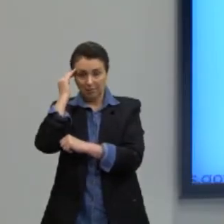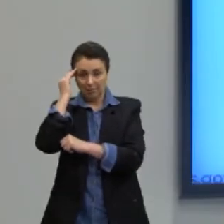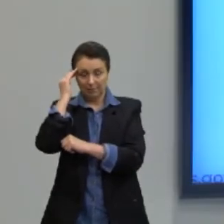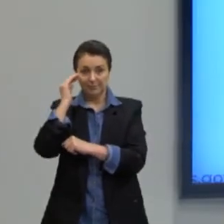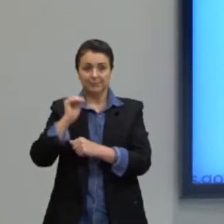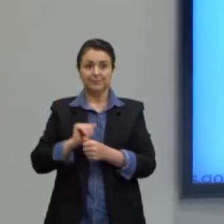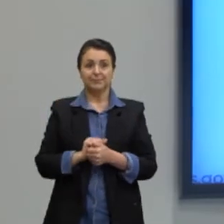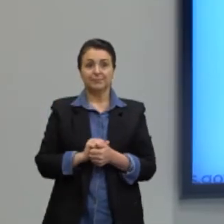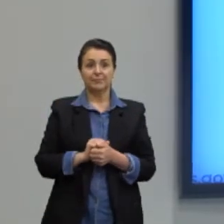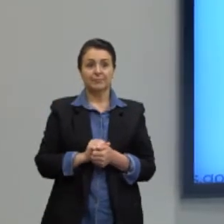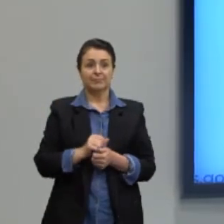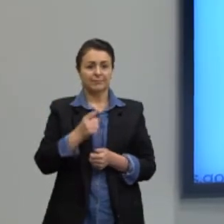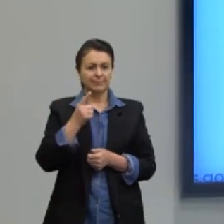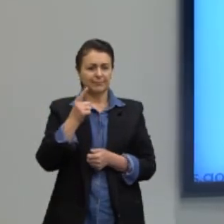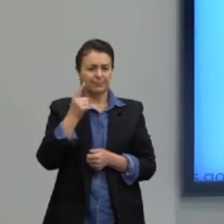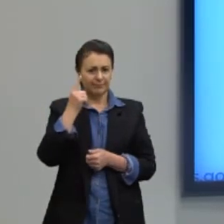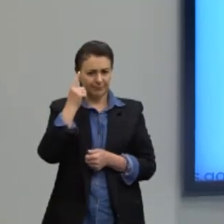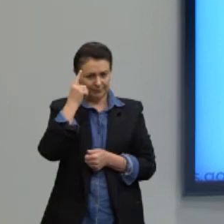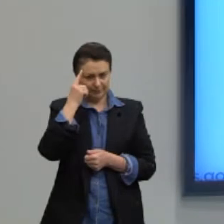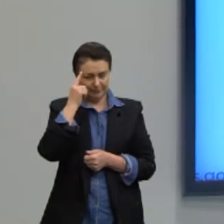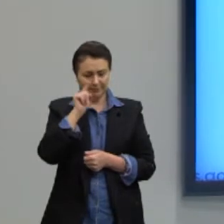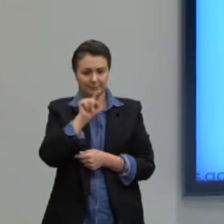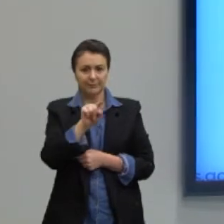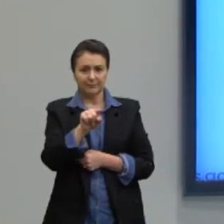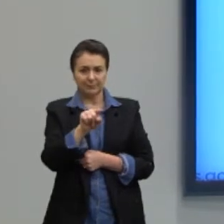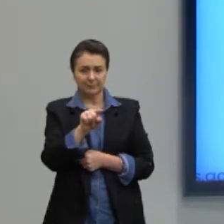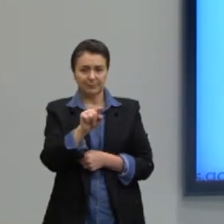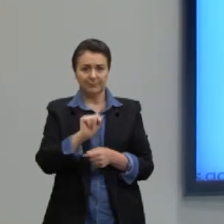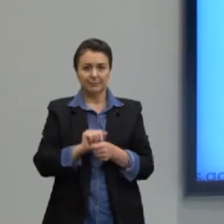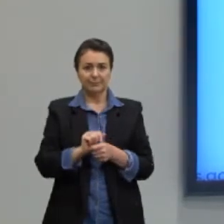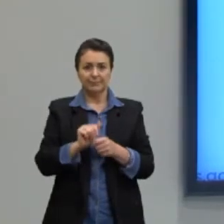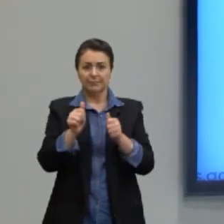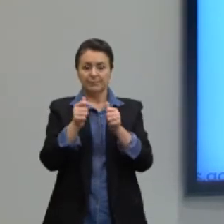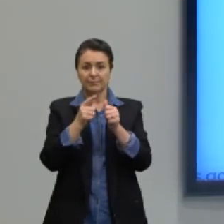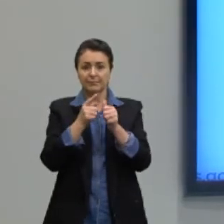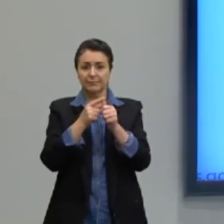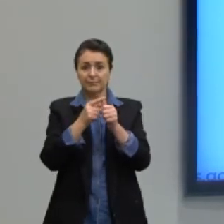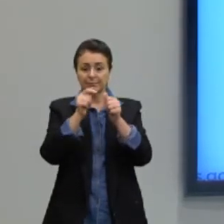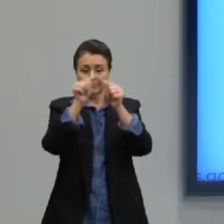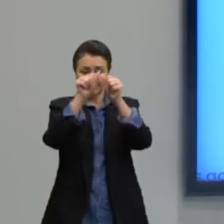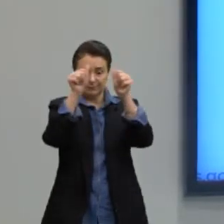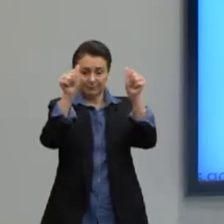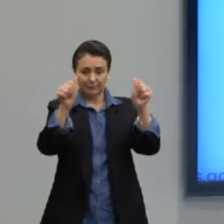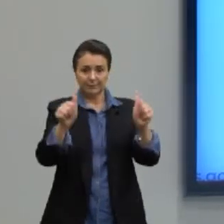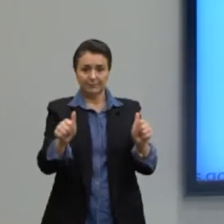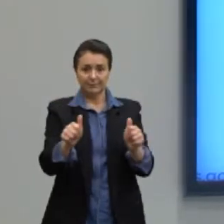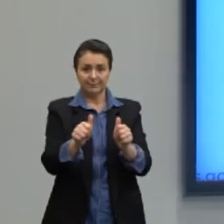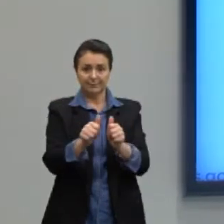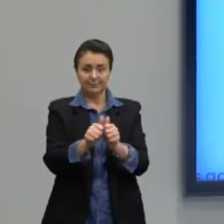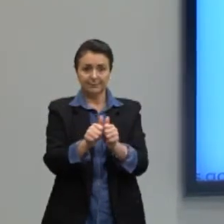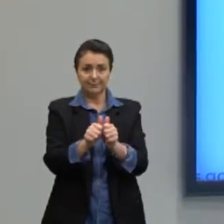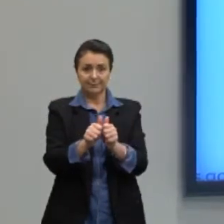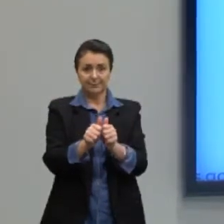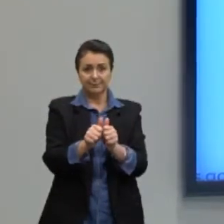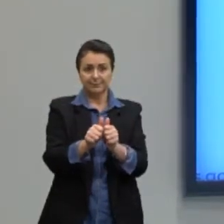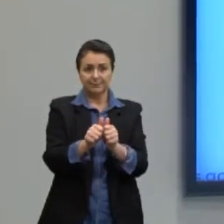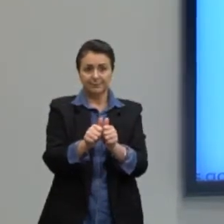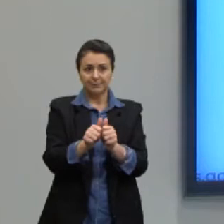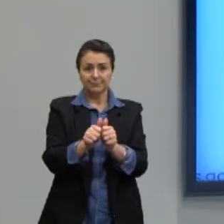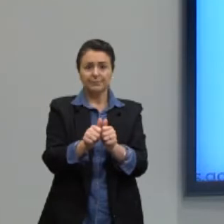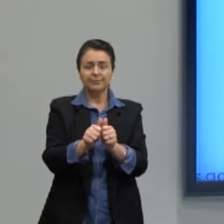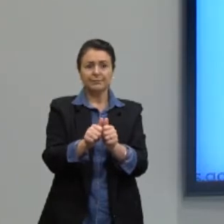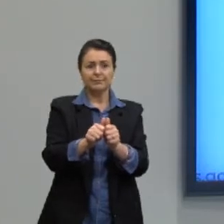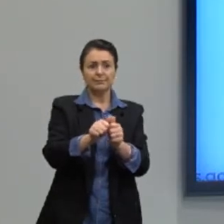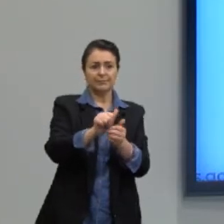fazendo. Então, observem essa primeira figura deste poliedro. Então, é como se eu fizesse realmente, né, literalmente, um